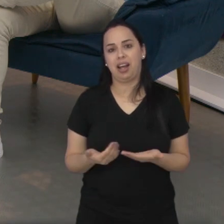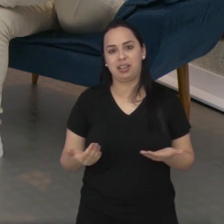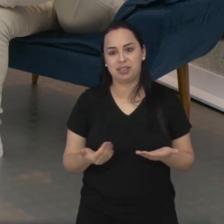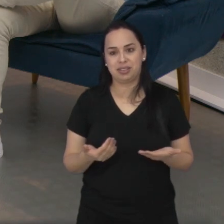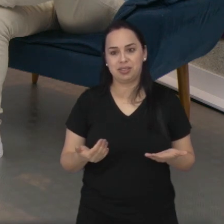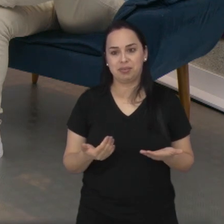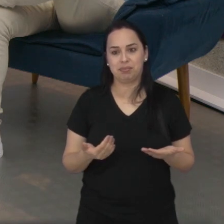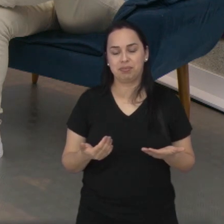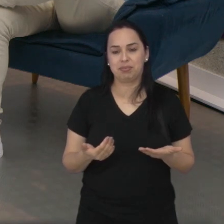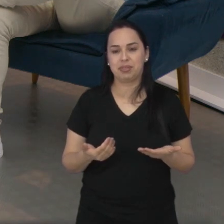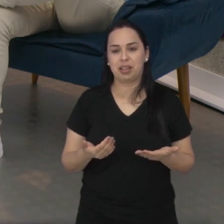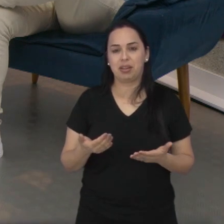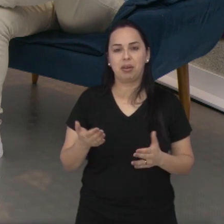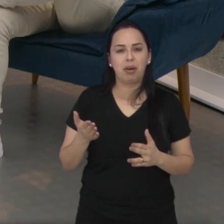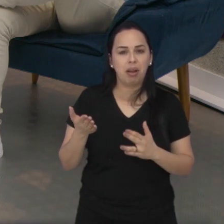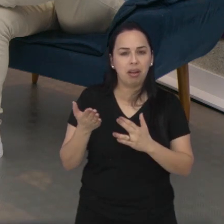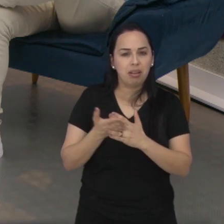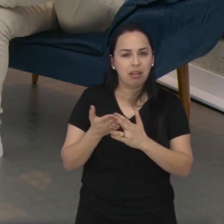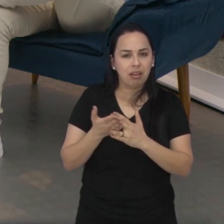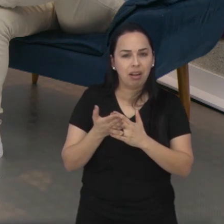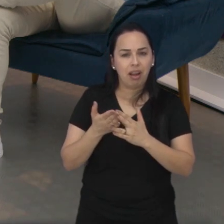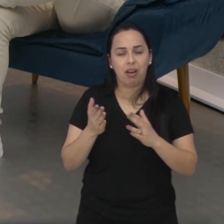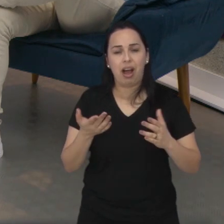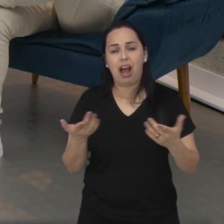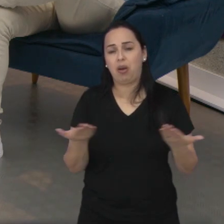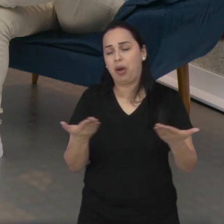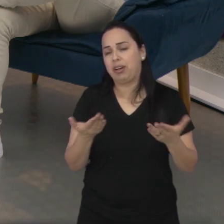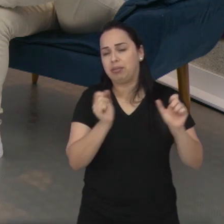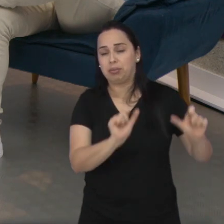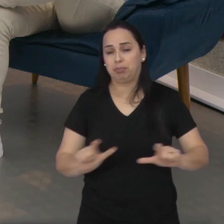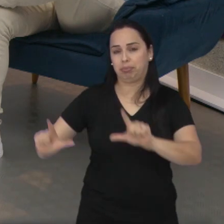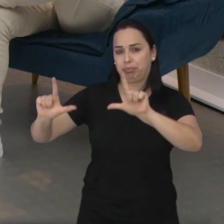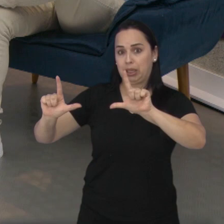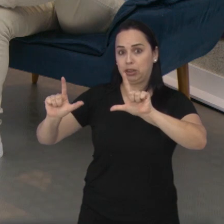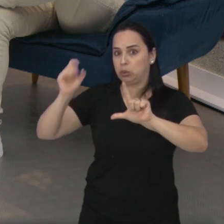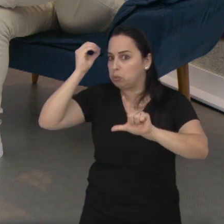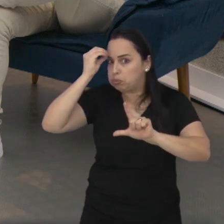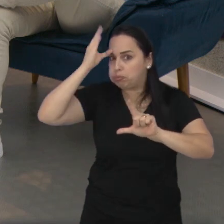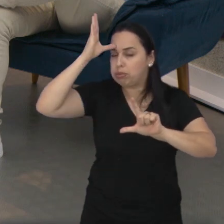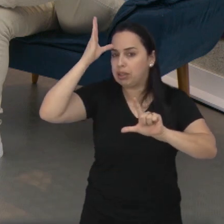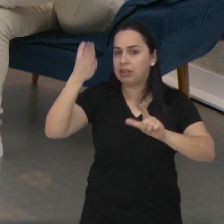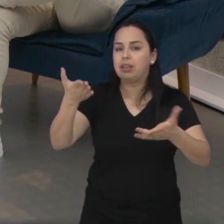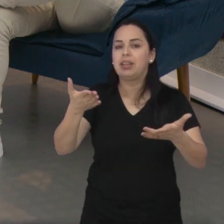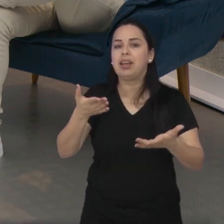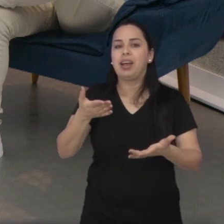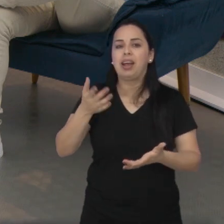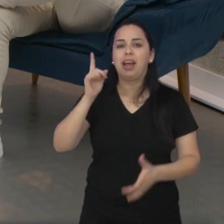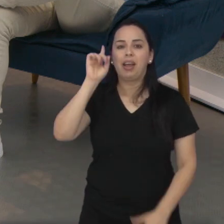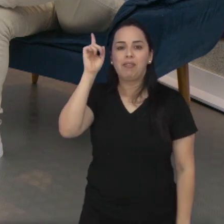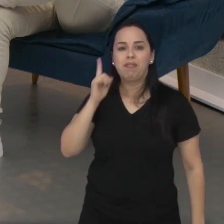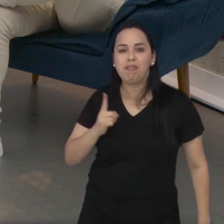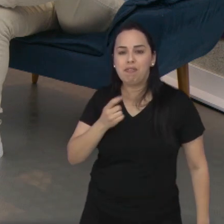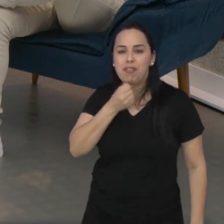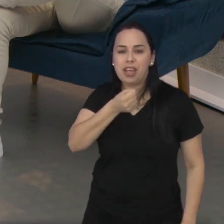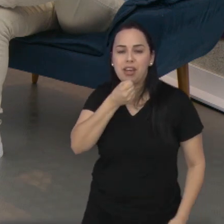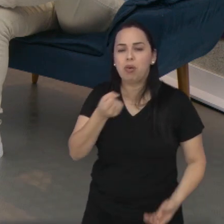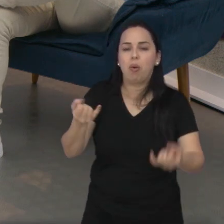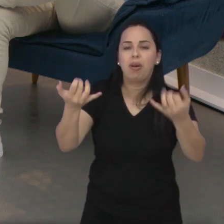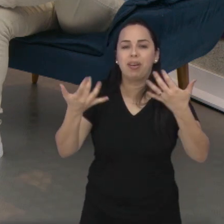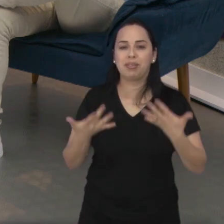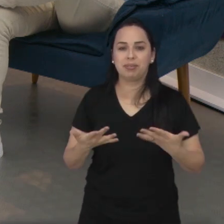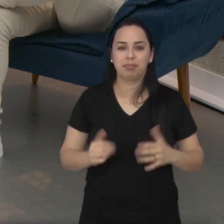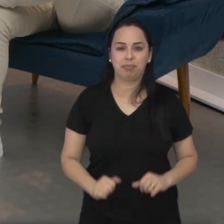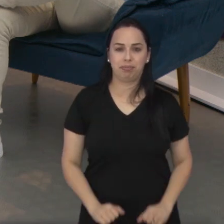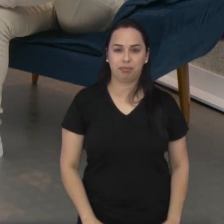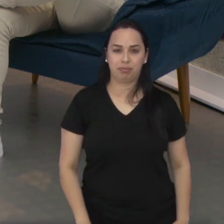É isso aí. Agora a gente vai dar mais uma paradinha na plataforma do conhecimento. E aí, Vicky, qual a informação você